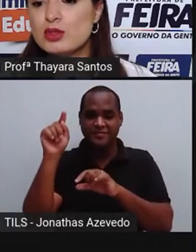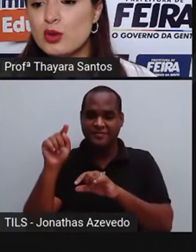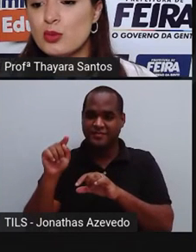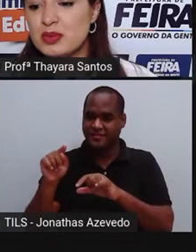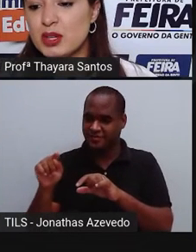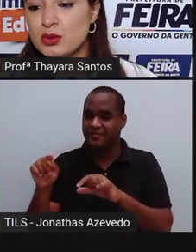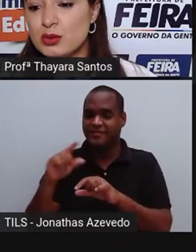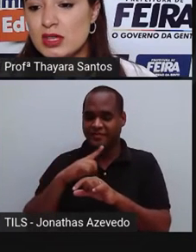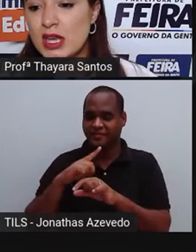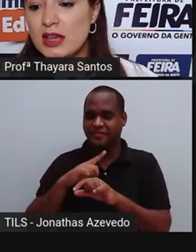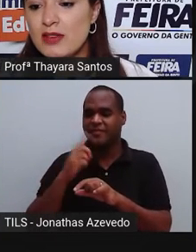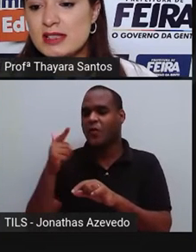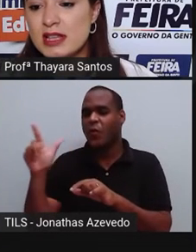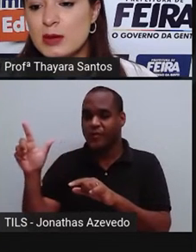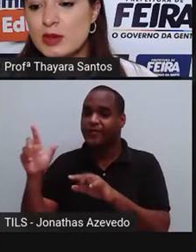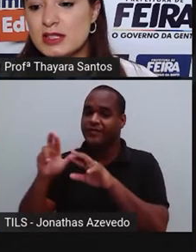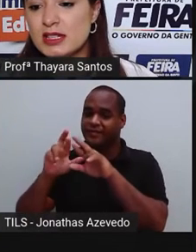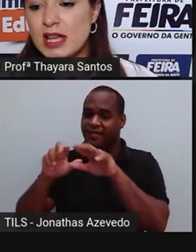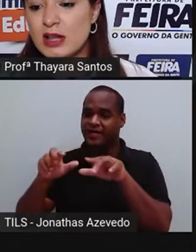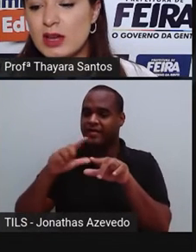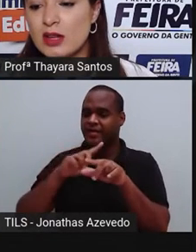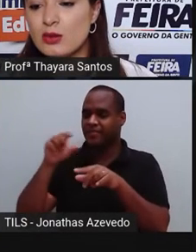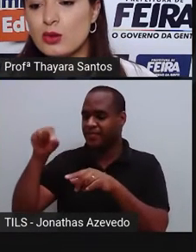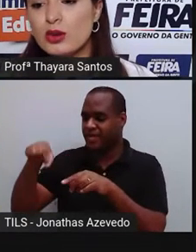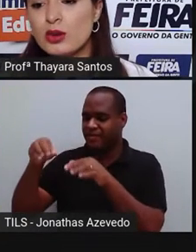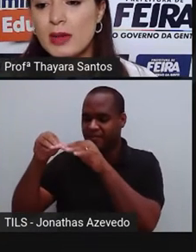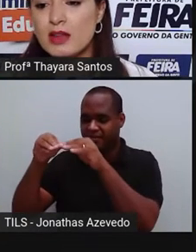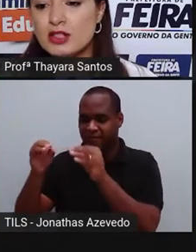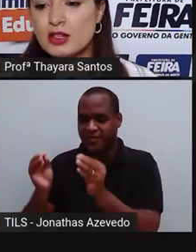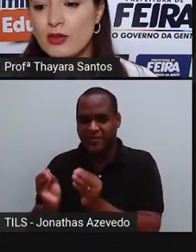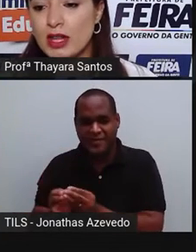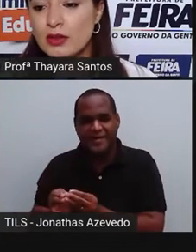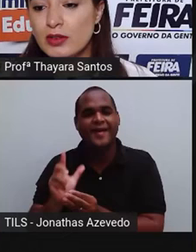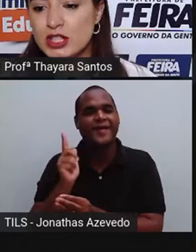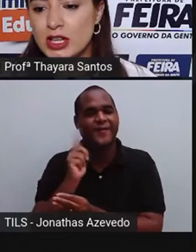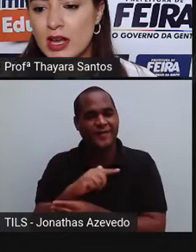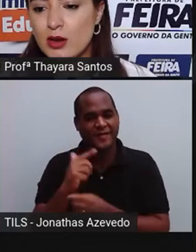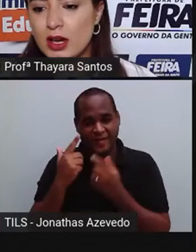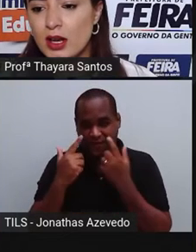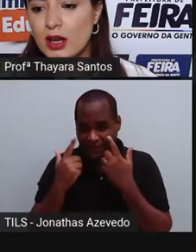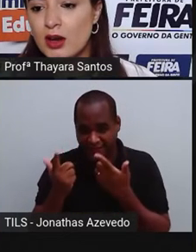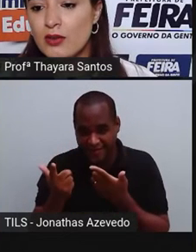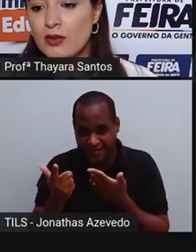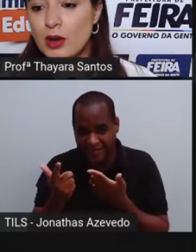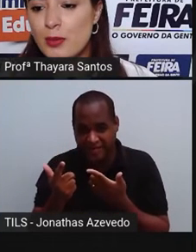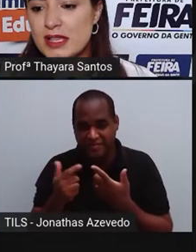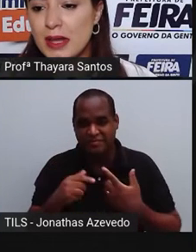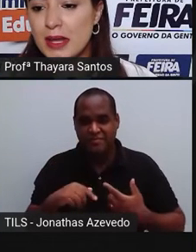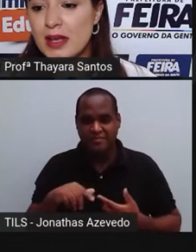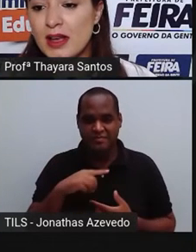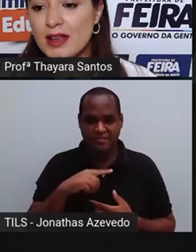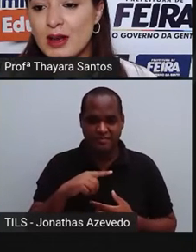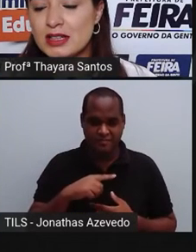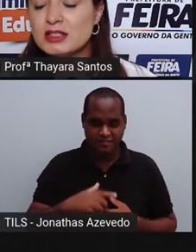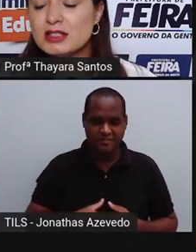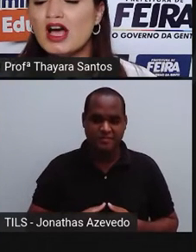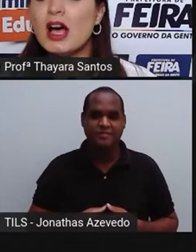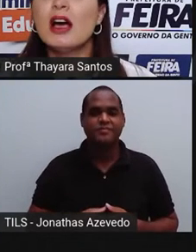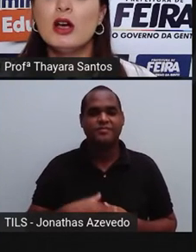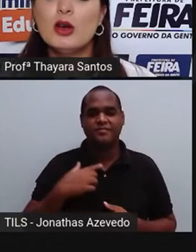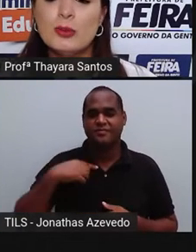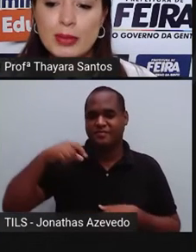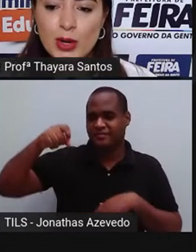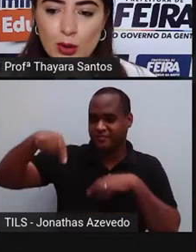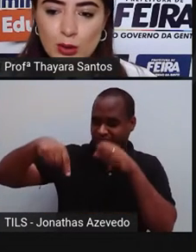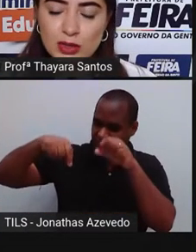aqui um dos subprodutos e vai ser depositado aqui no outro recipiente. Estão vendo? Vai chegar agora. Vai começar a pingar aqui, a gotejar. Tá,